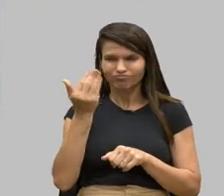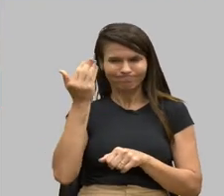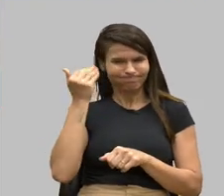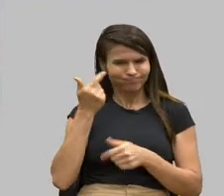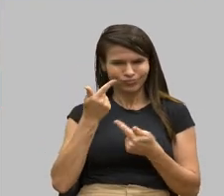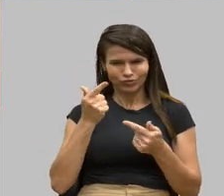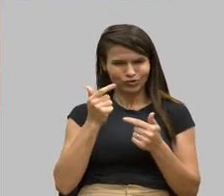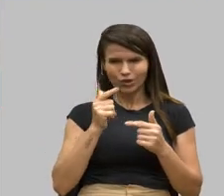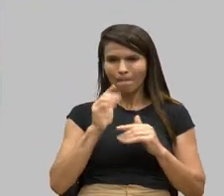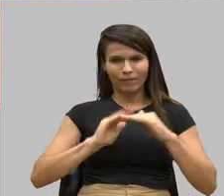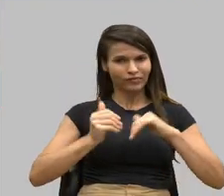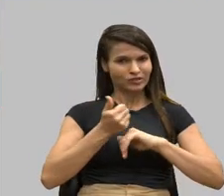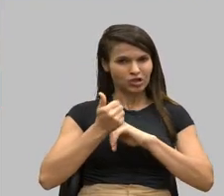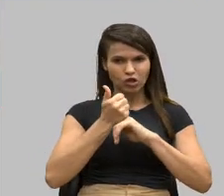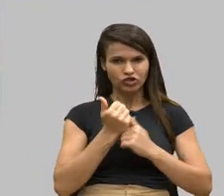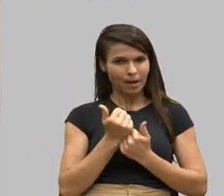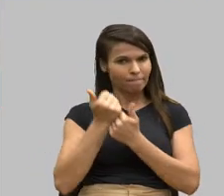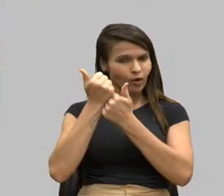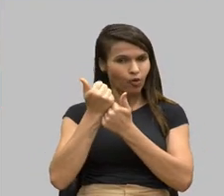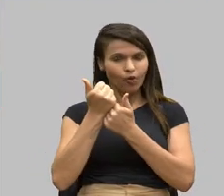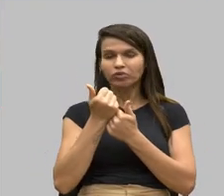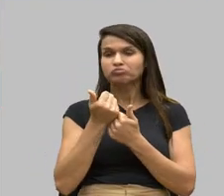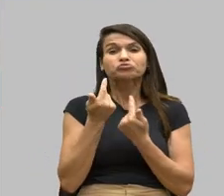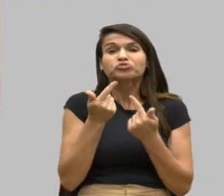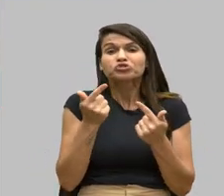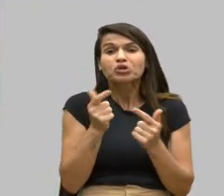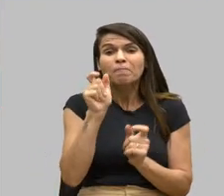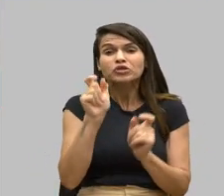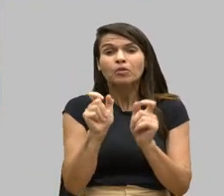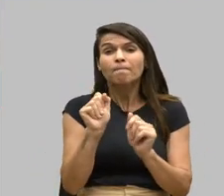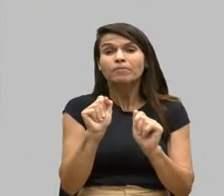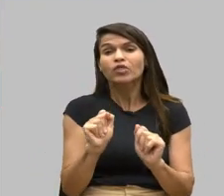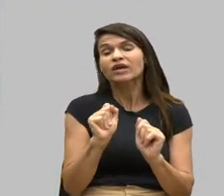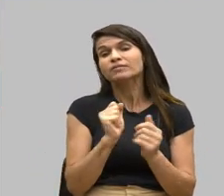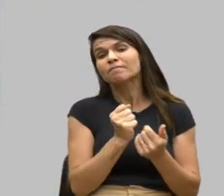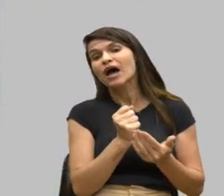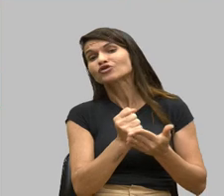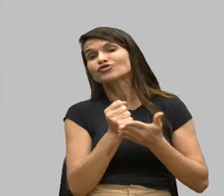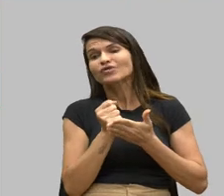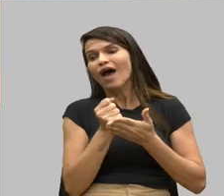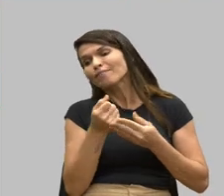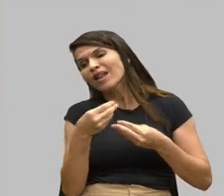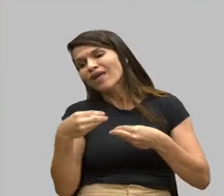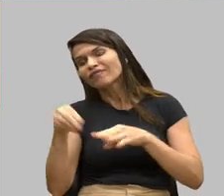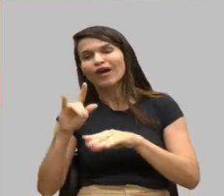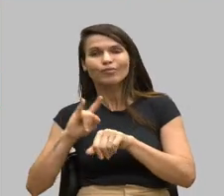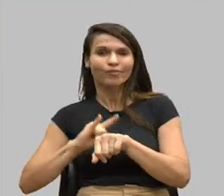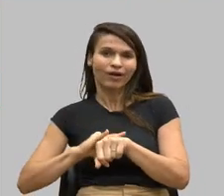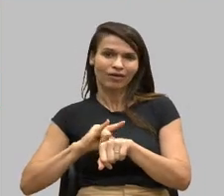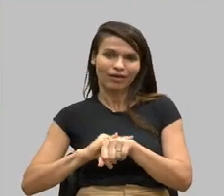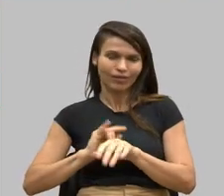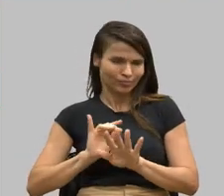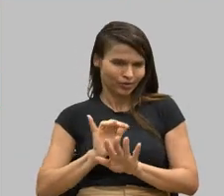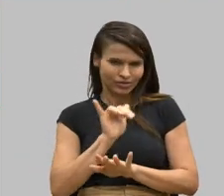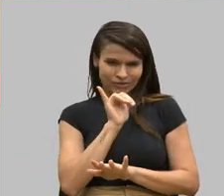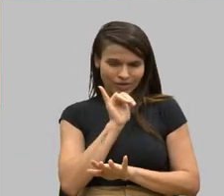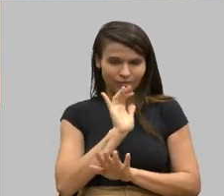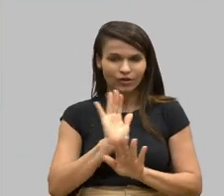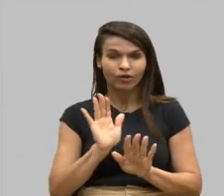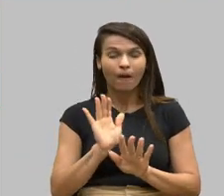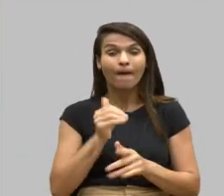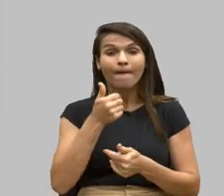Não existia pessoas que pudessem me ajudar a ir no banheiro, por exemplo. Então, a minha mãe, em todo o